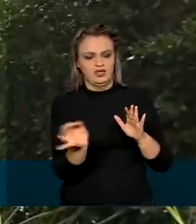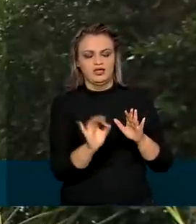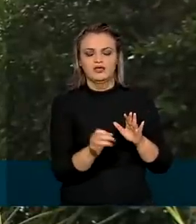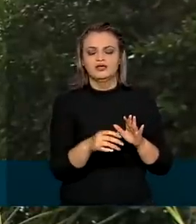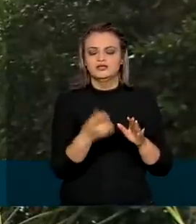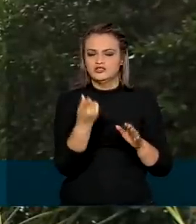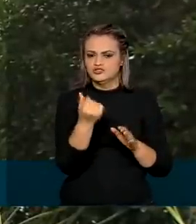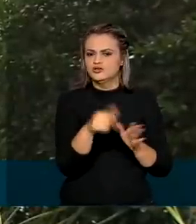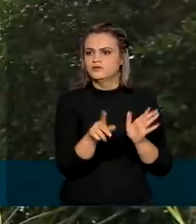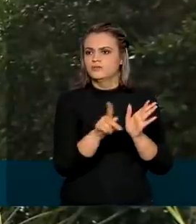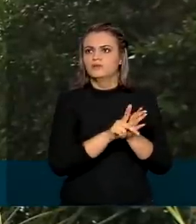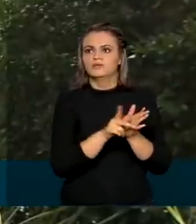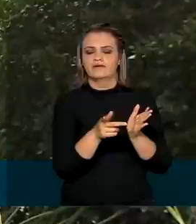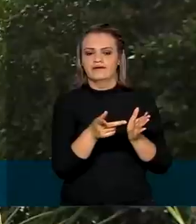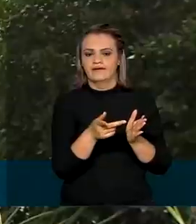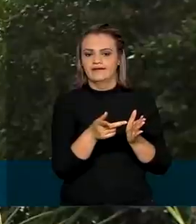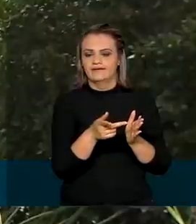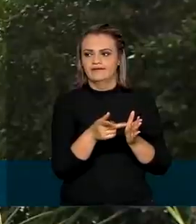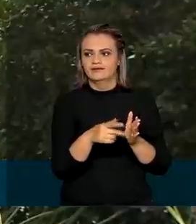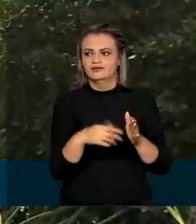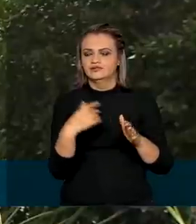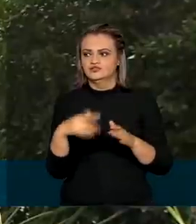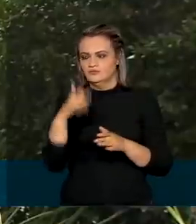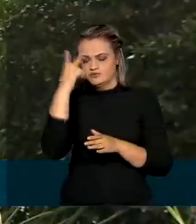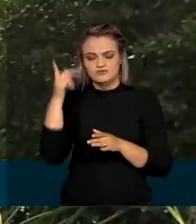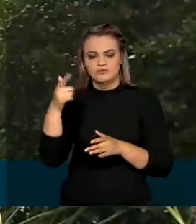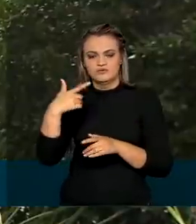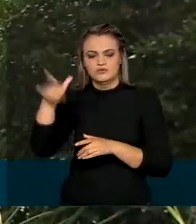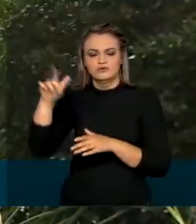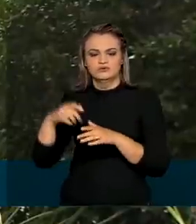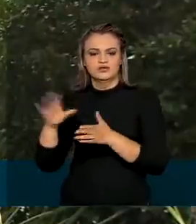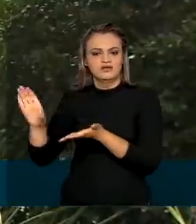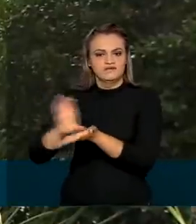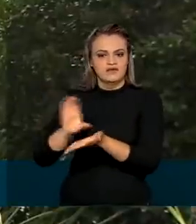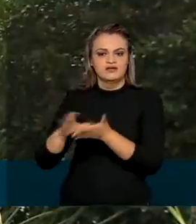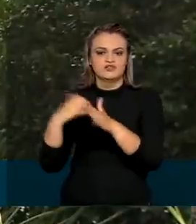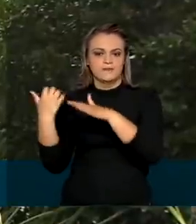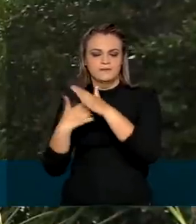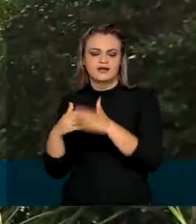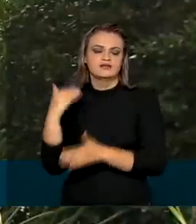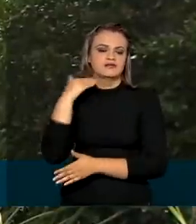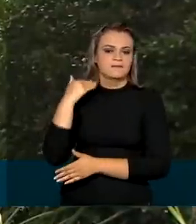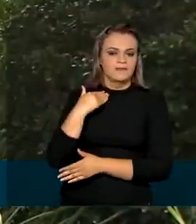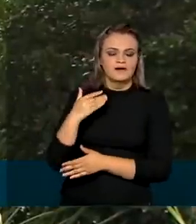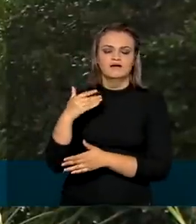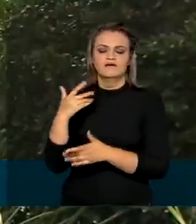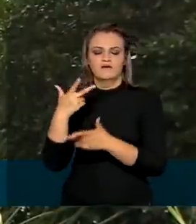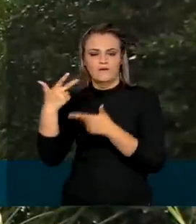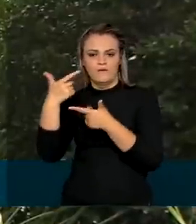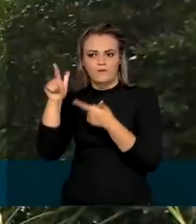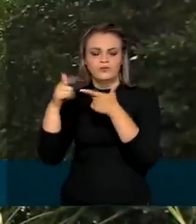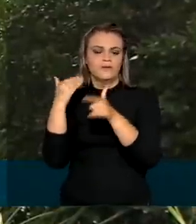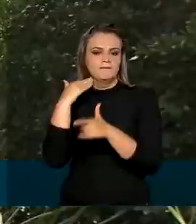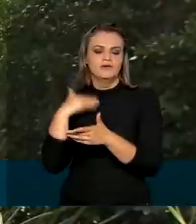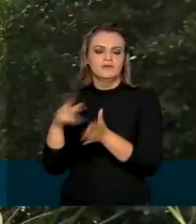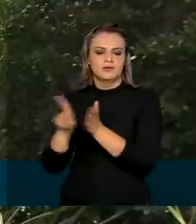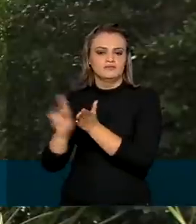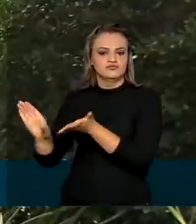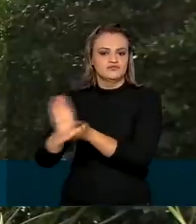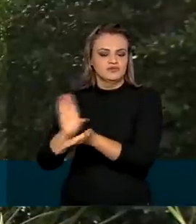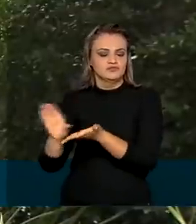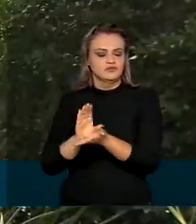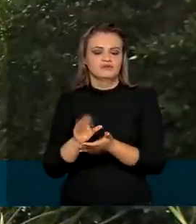provenientes, principalmente, de grandes investidores, empresas, bancos comerciais e bancos de investimento.